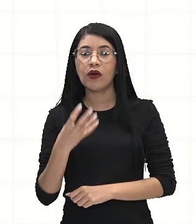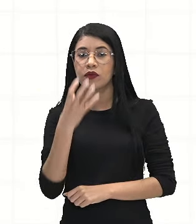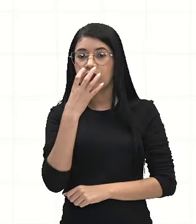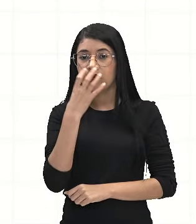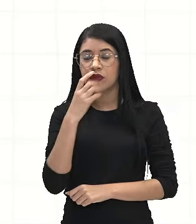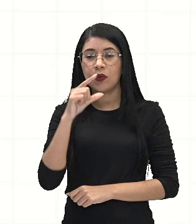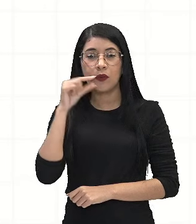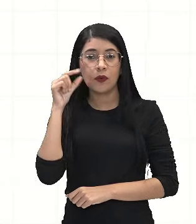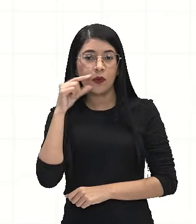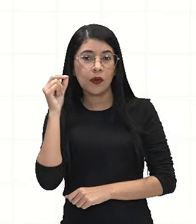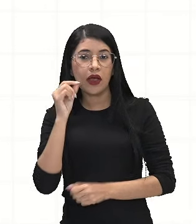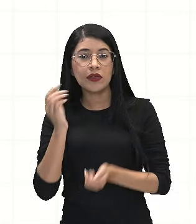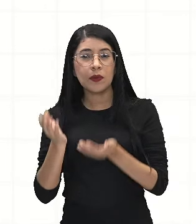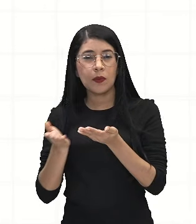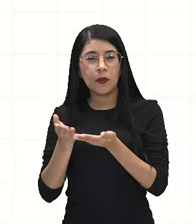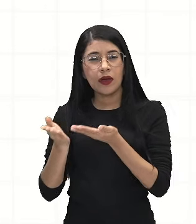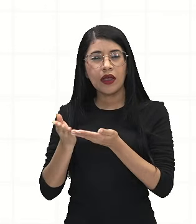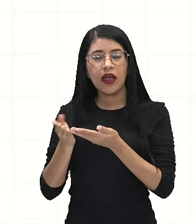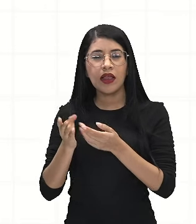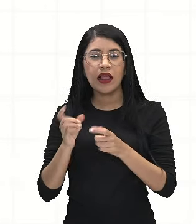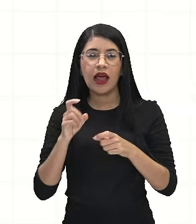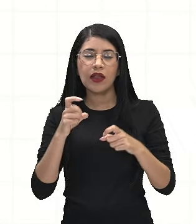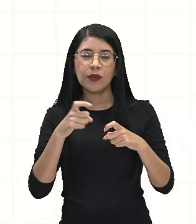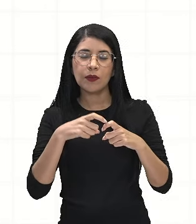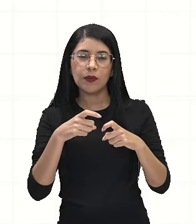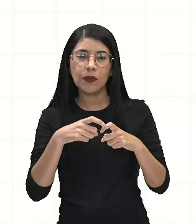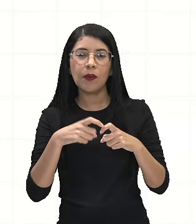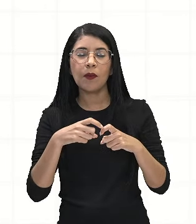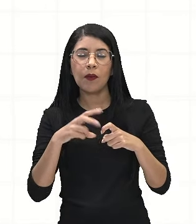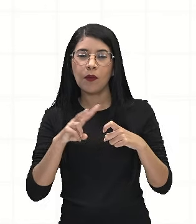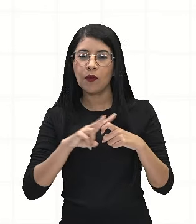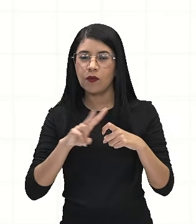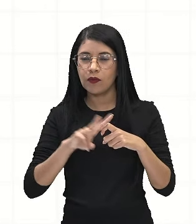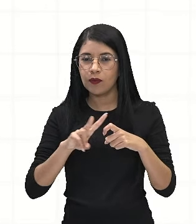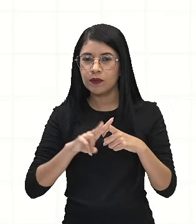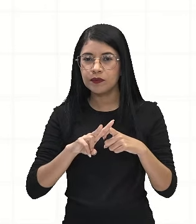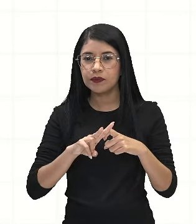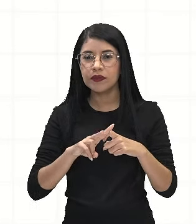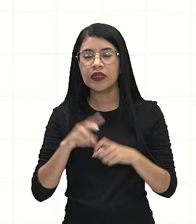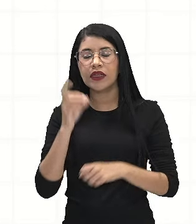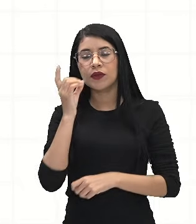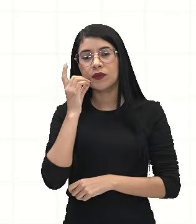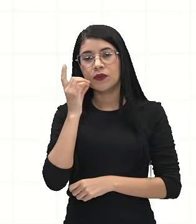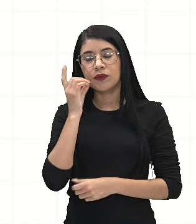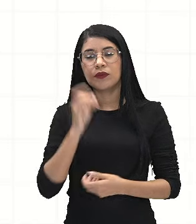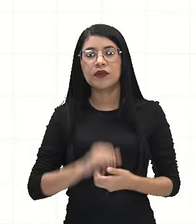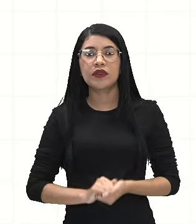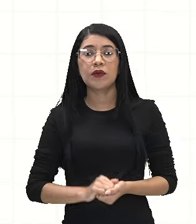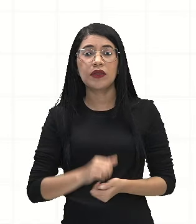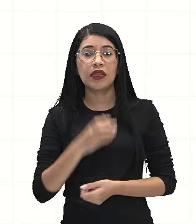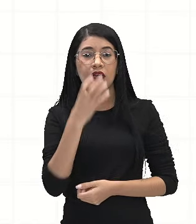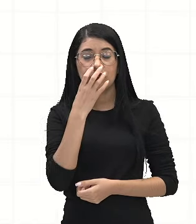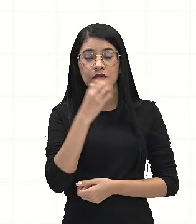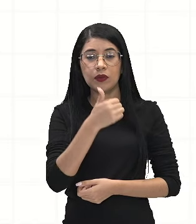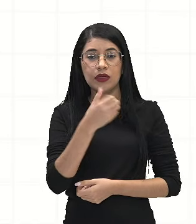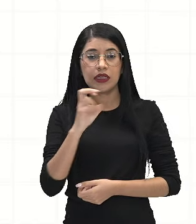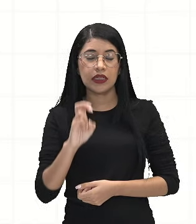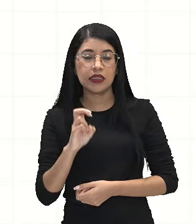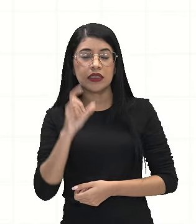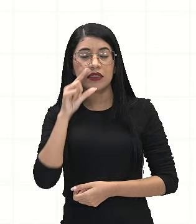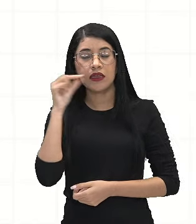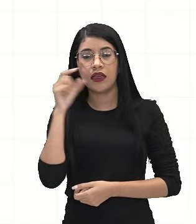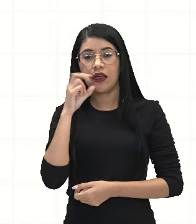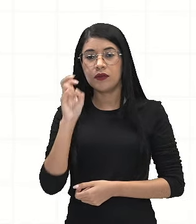gatos atendidos em uma clínica veterinária em determinado dia. Então, gente tem 15 cachorros sendo atendidos e 5